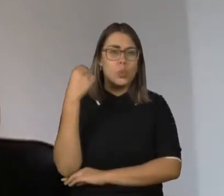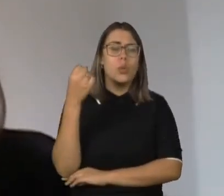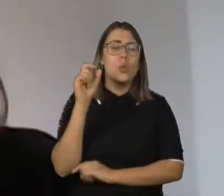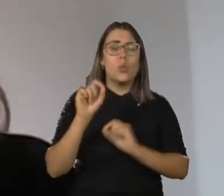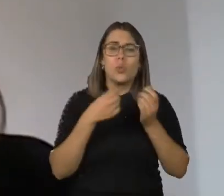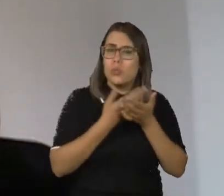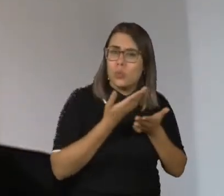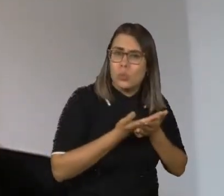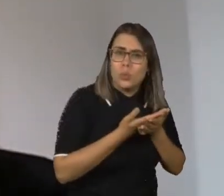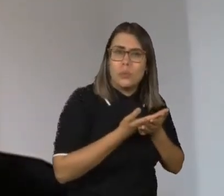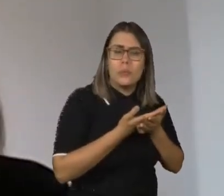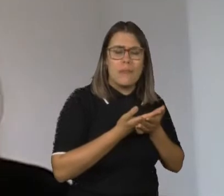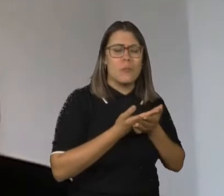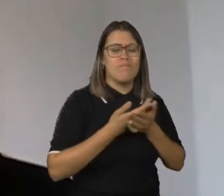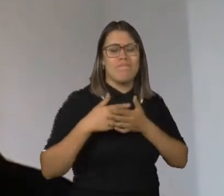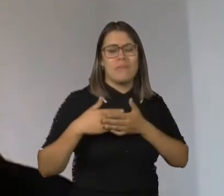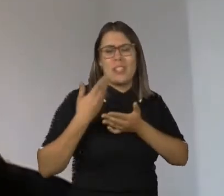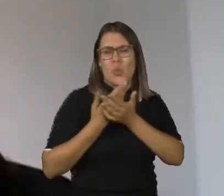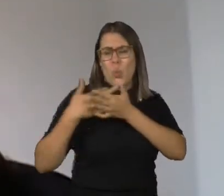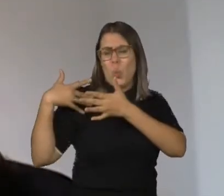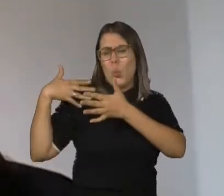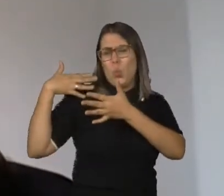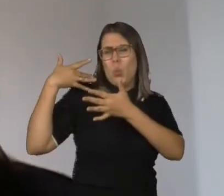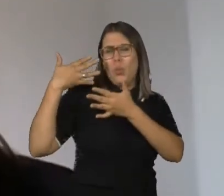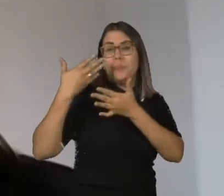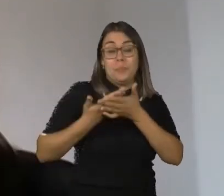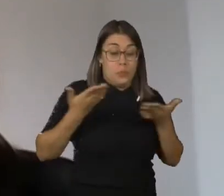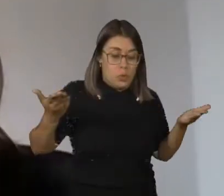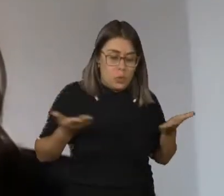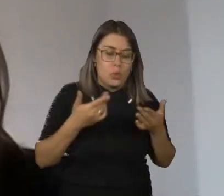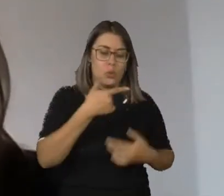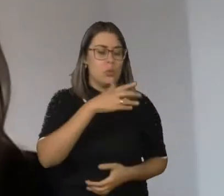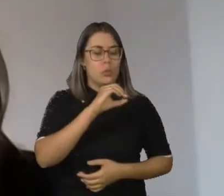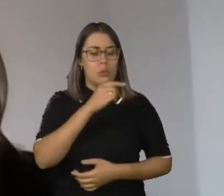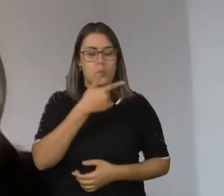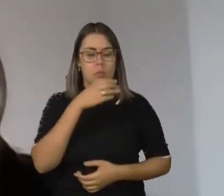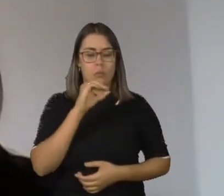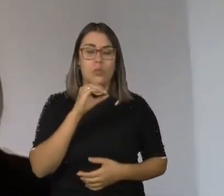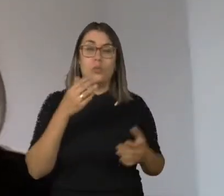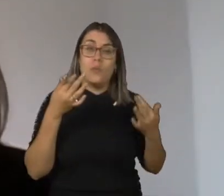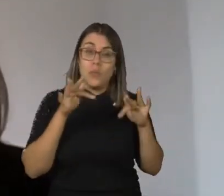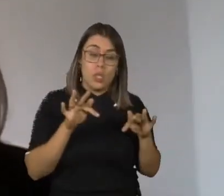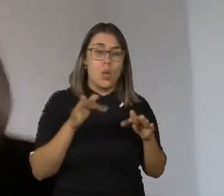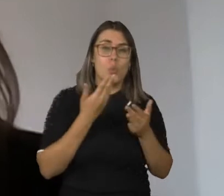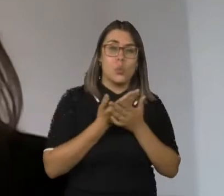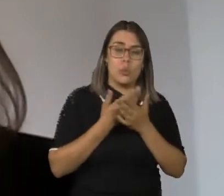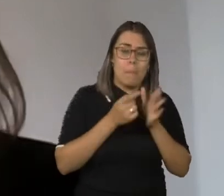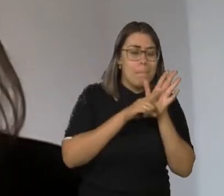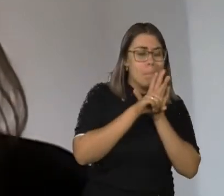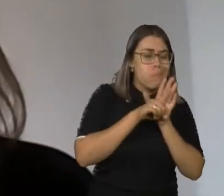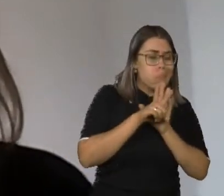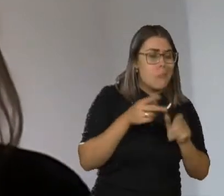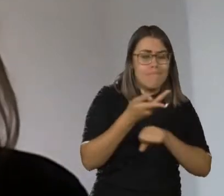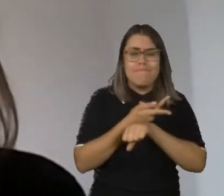estudos que ela já vem realizando e a sua equipe há muito tempo, ainda hoje, em 2020, o último estudo dela, busca entender